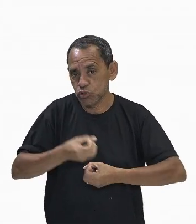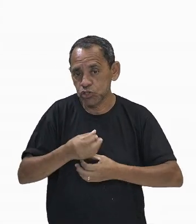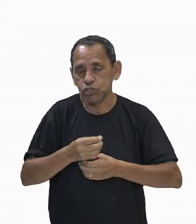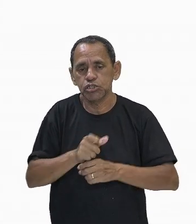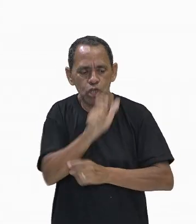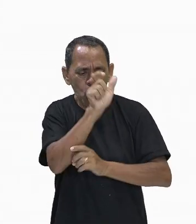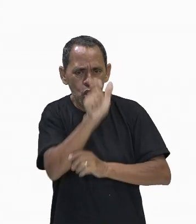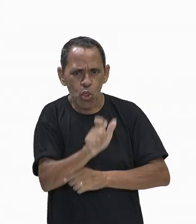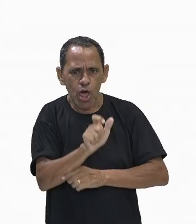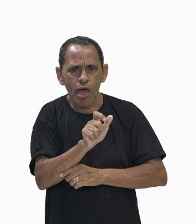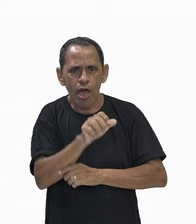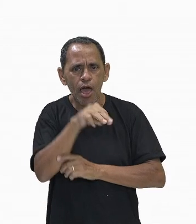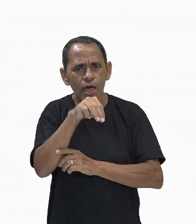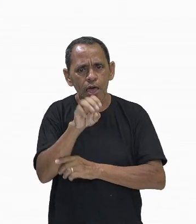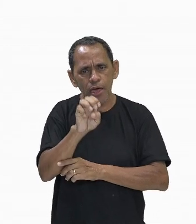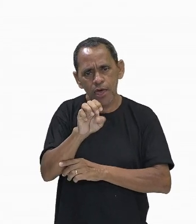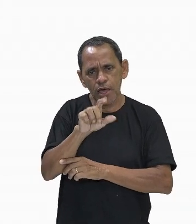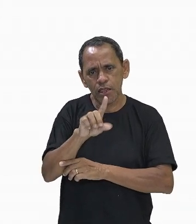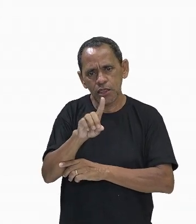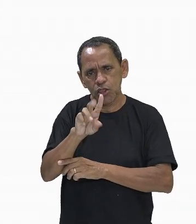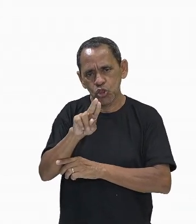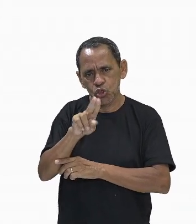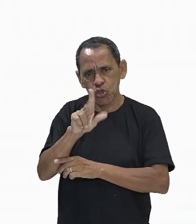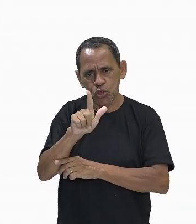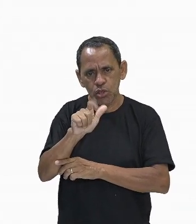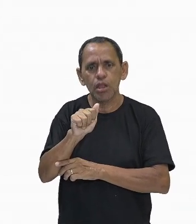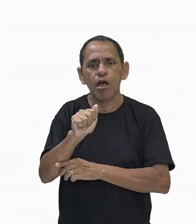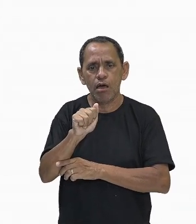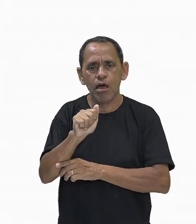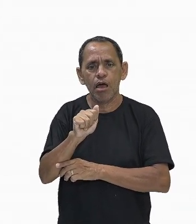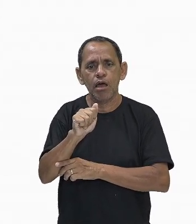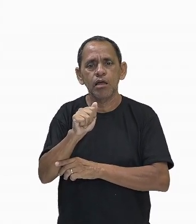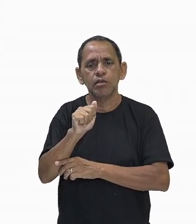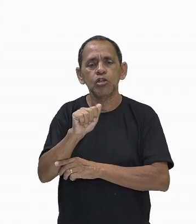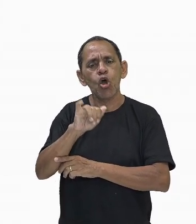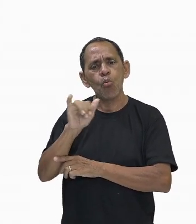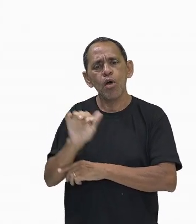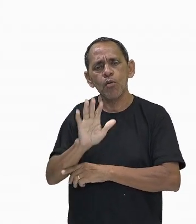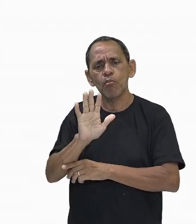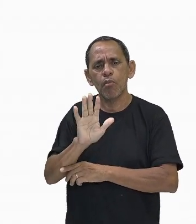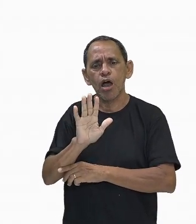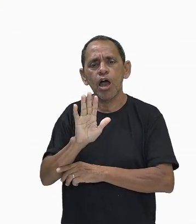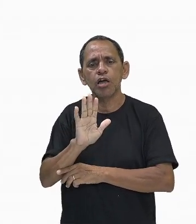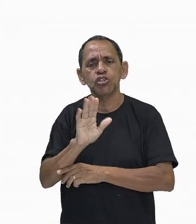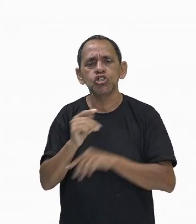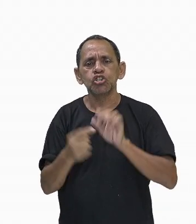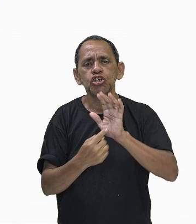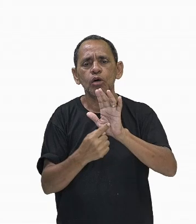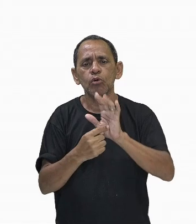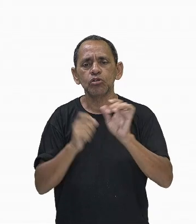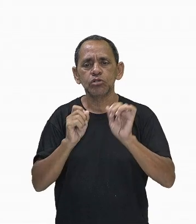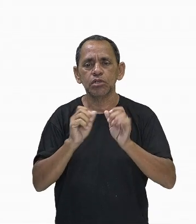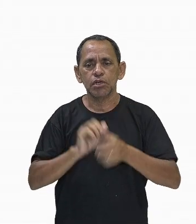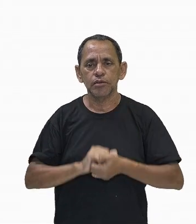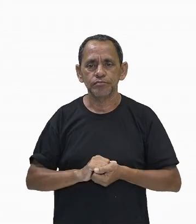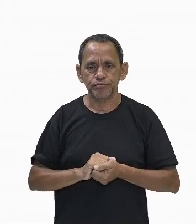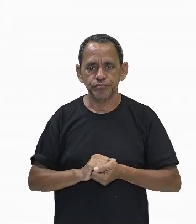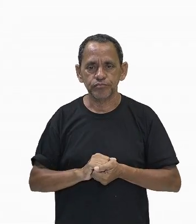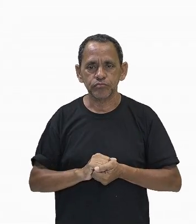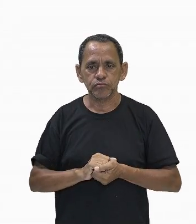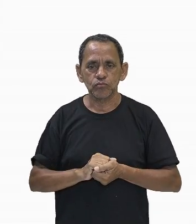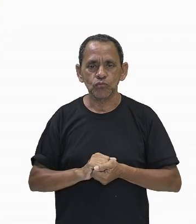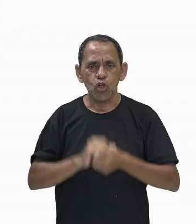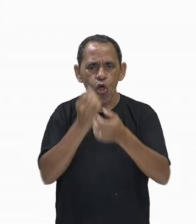óssea. A medula óssea, ela está com uma imagem direcionada para, se vocês observarem bem, um osso